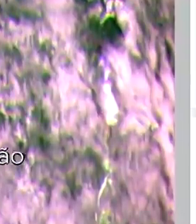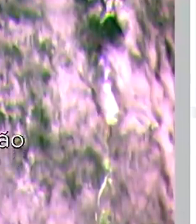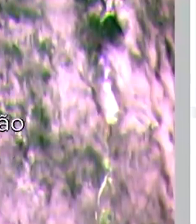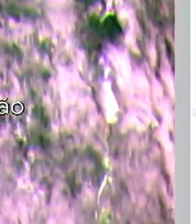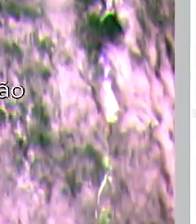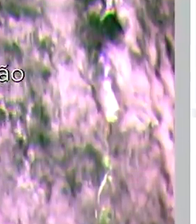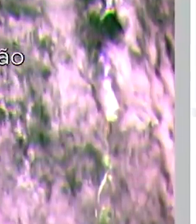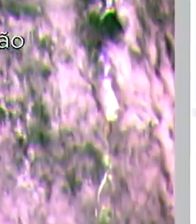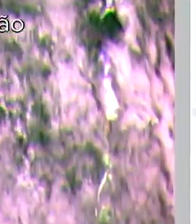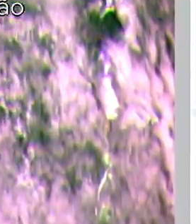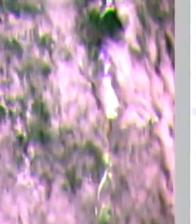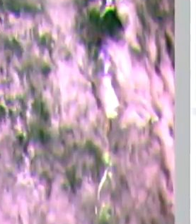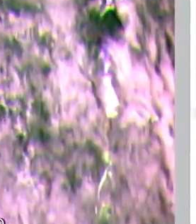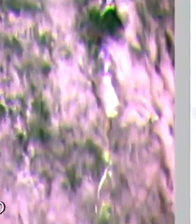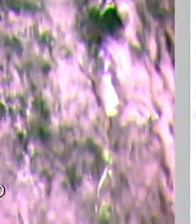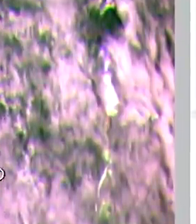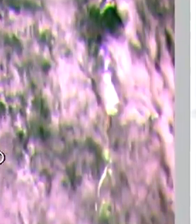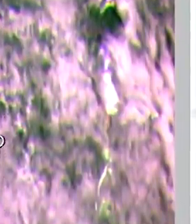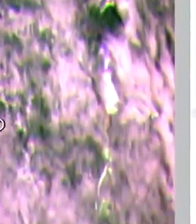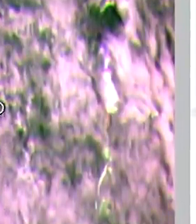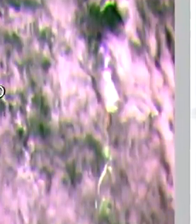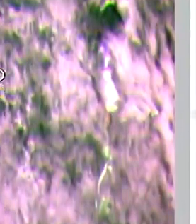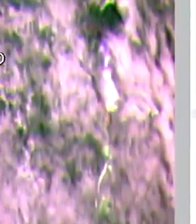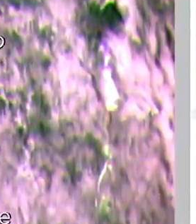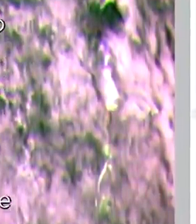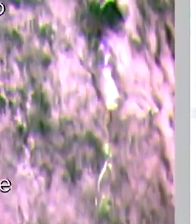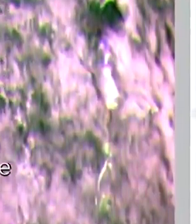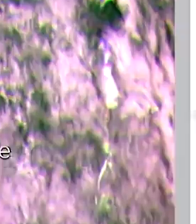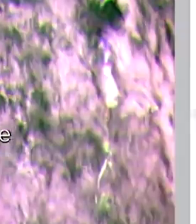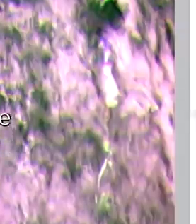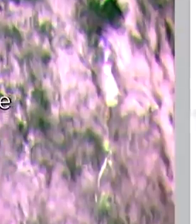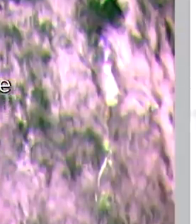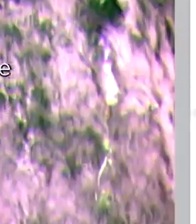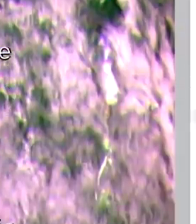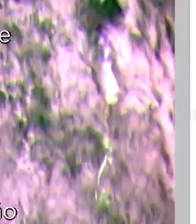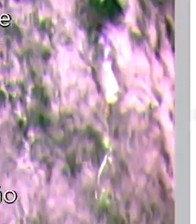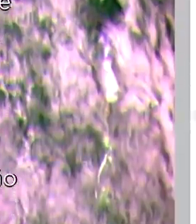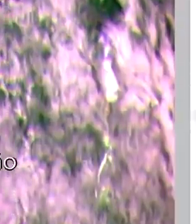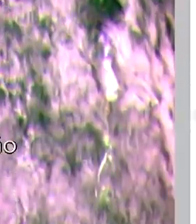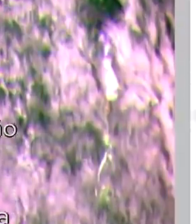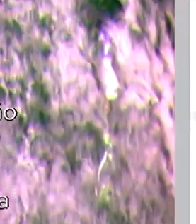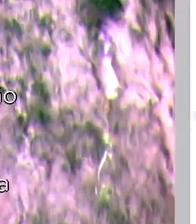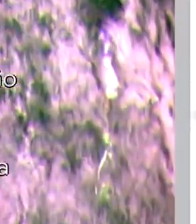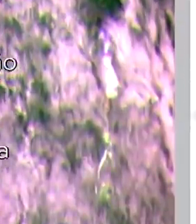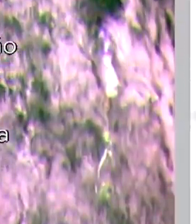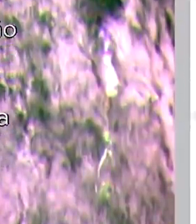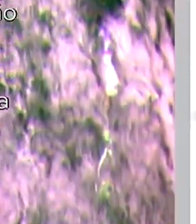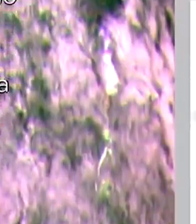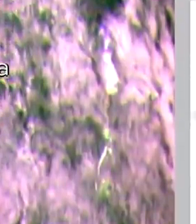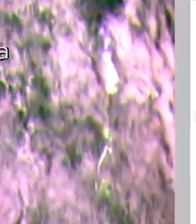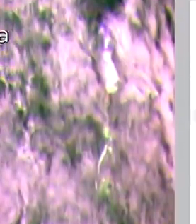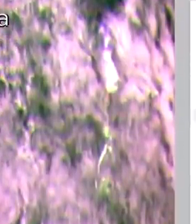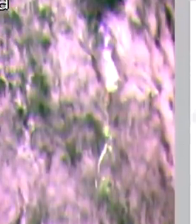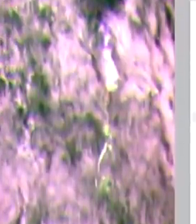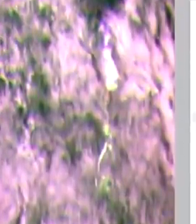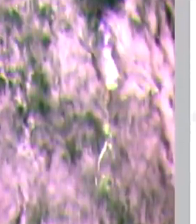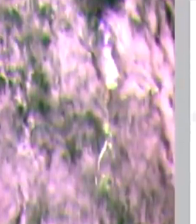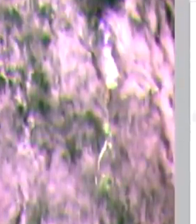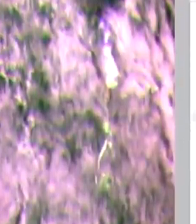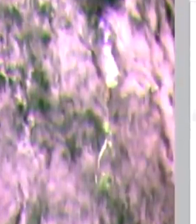tchau e e aí e aí